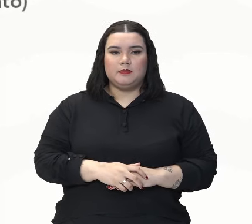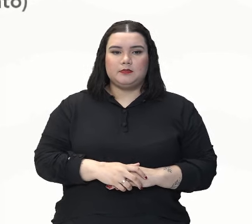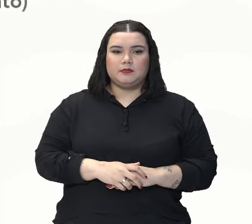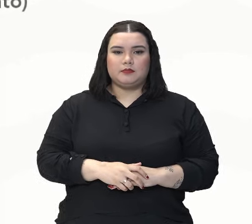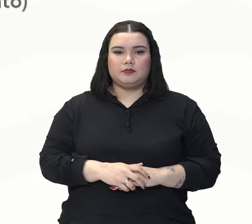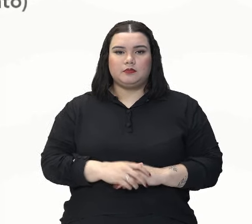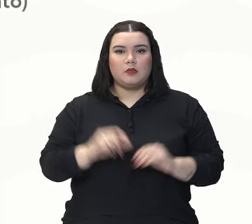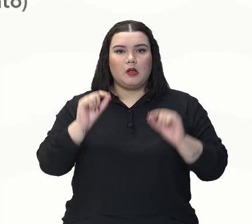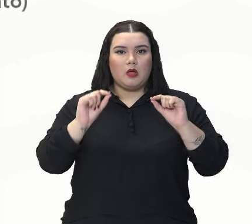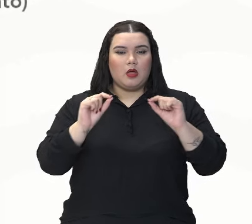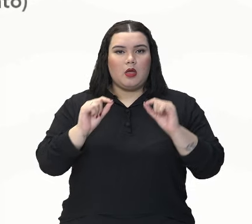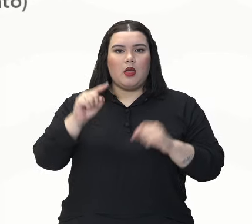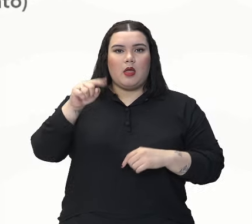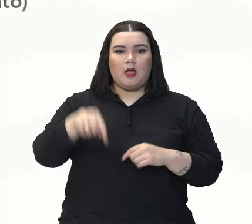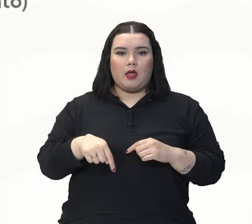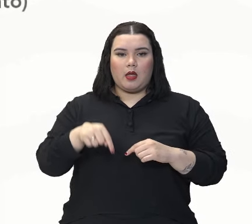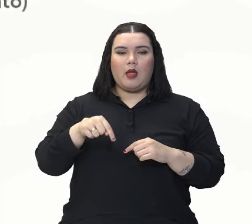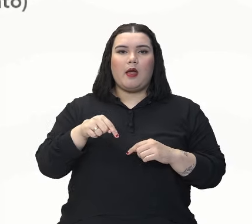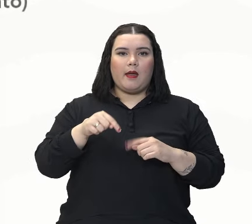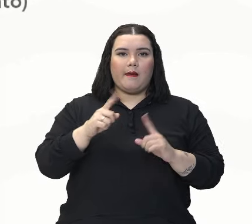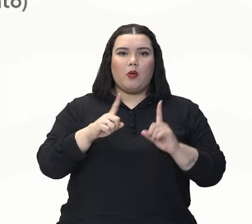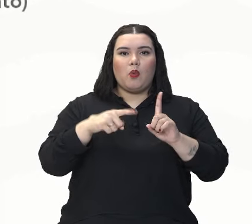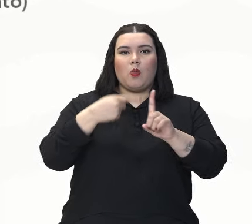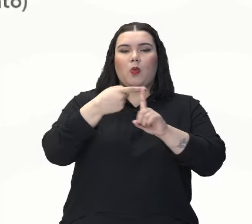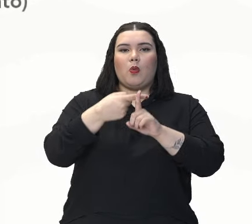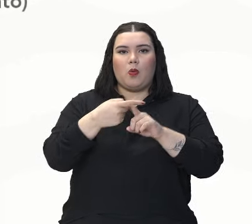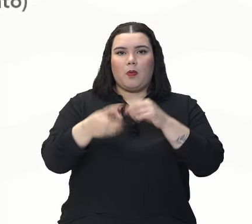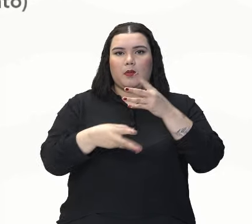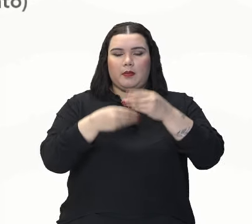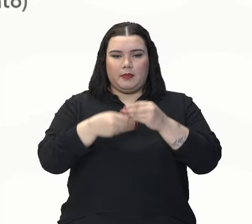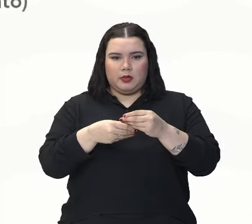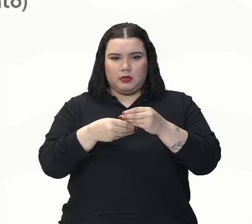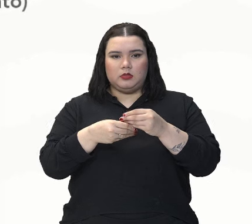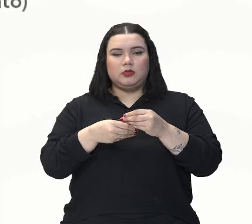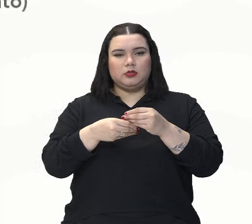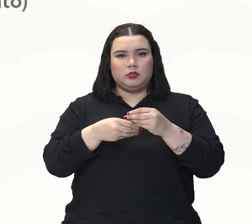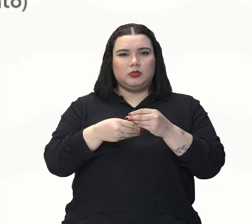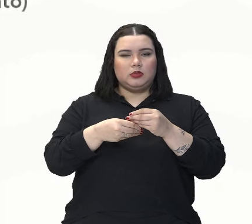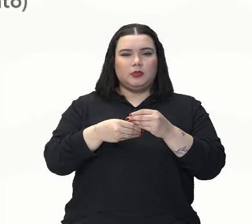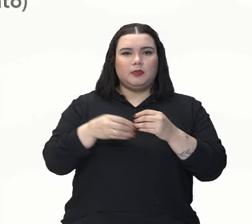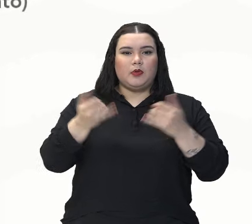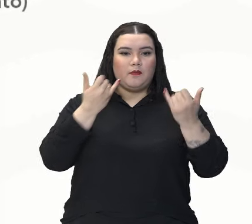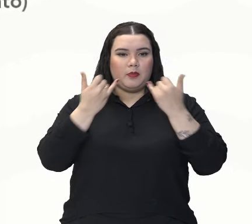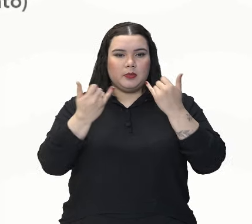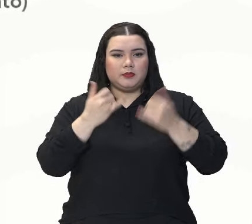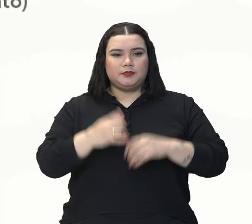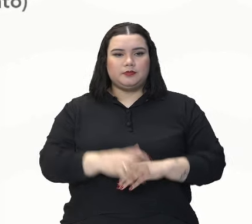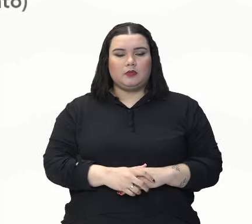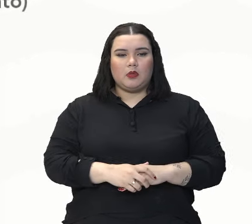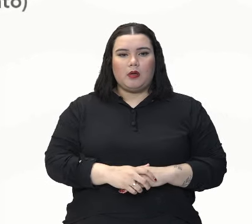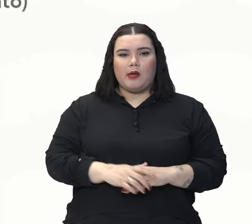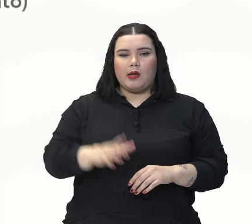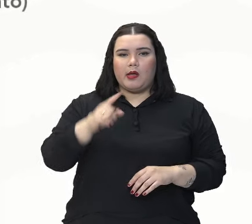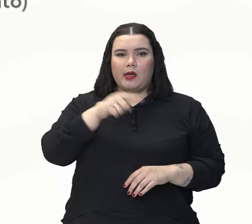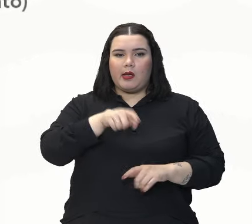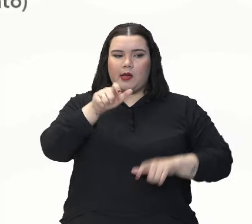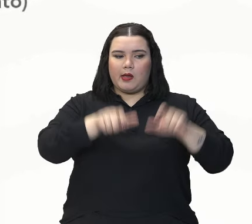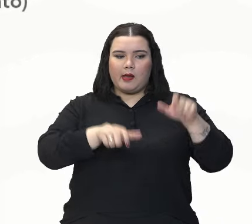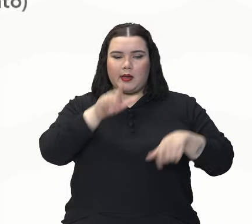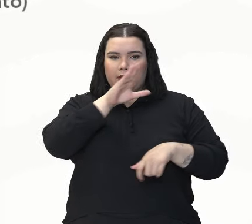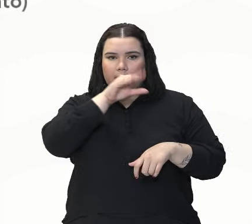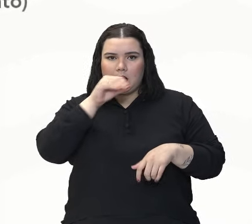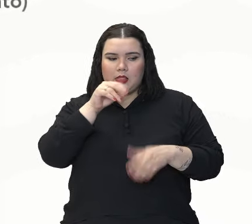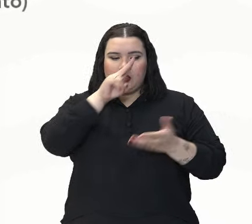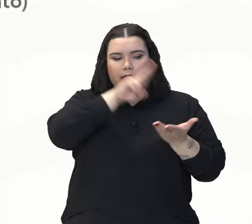Uma adição de ideias, né? Os meninos deitaram-se e pegaram no sono. Então, tem